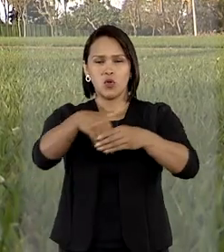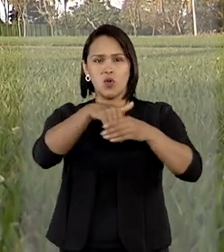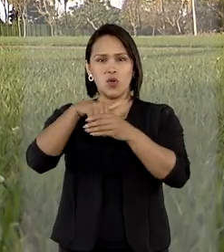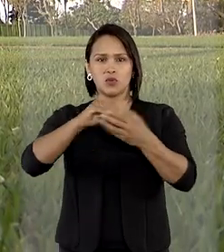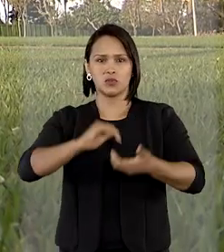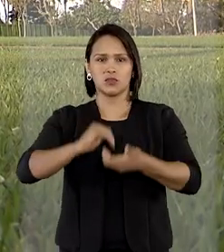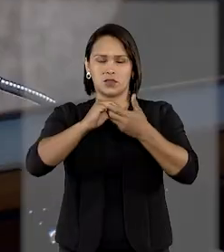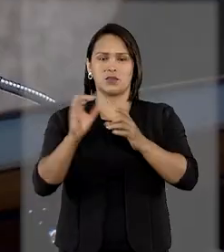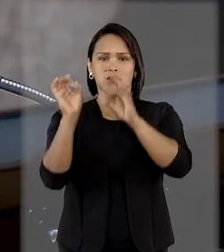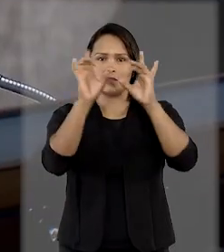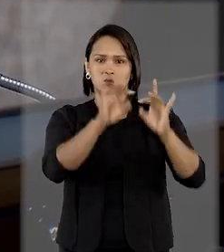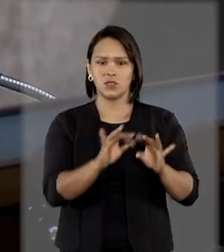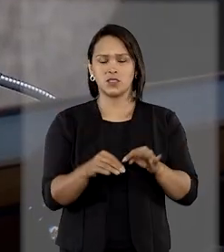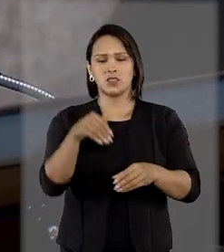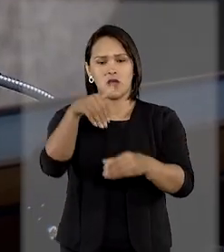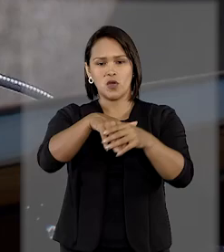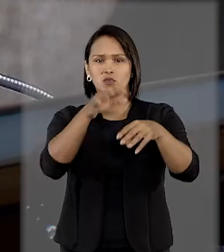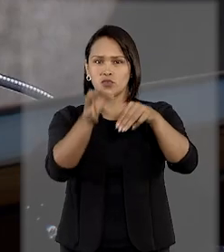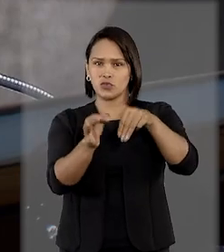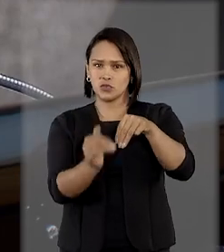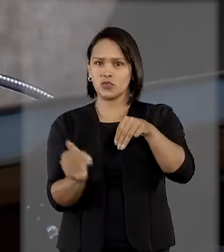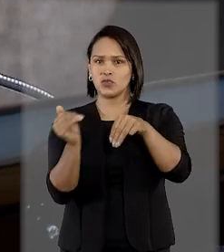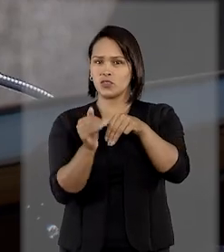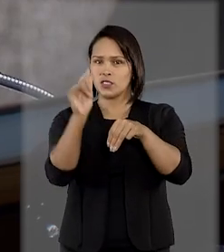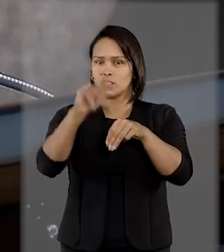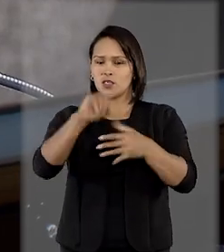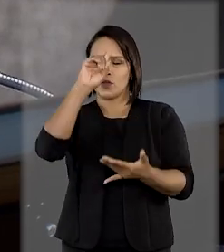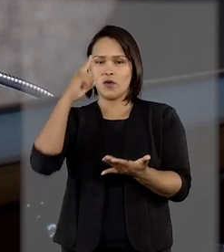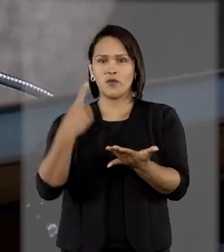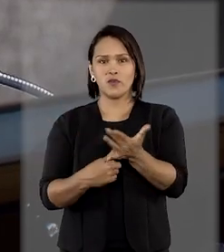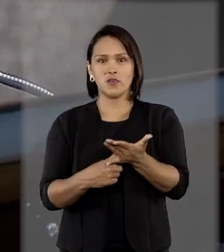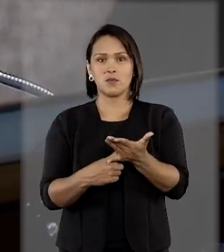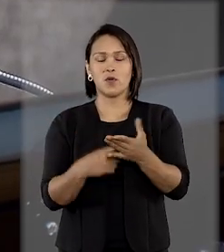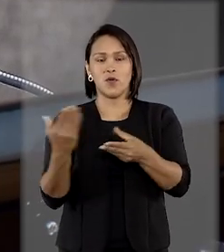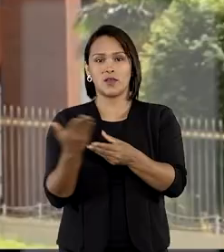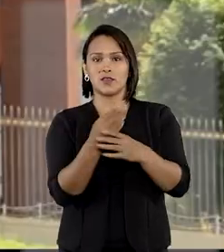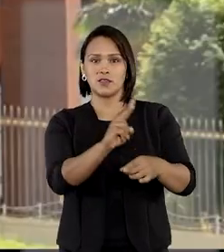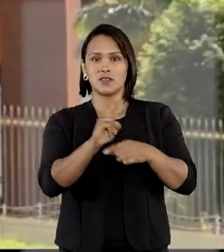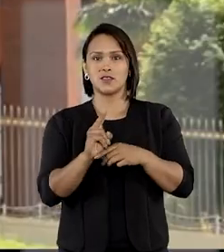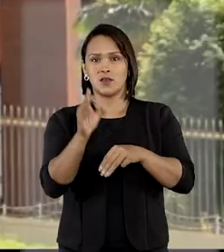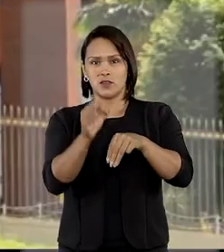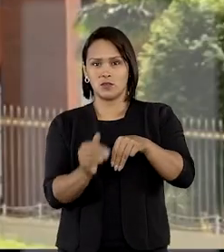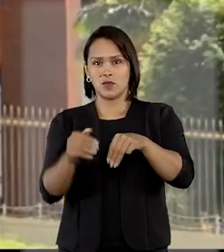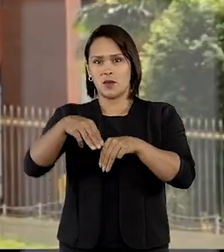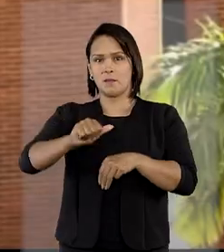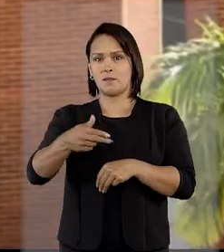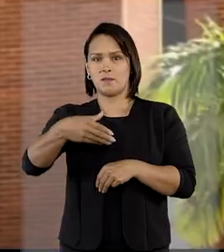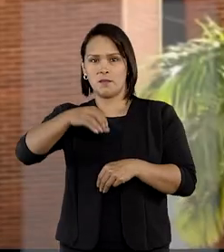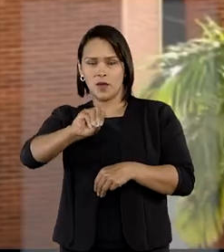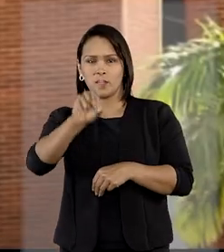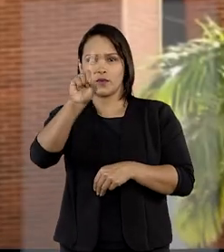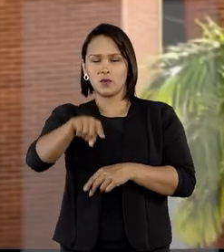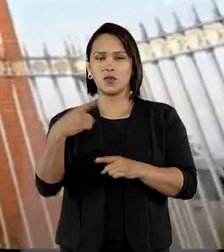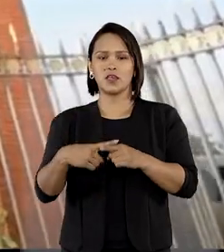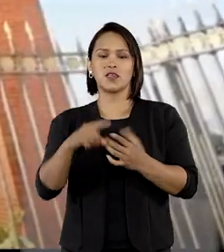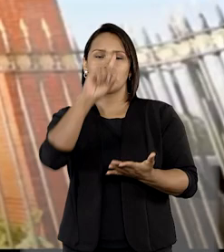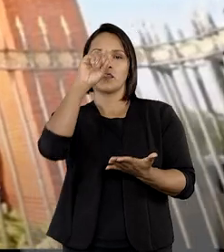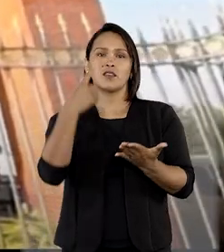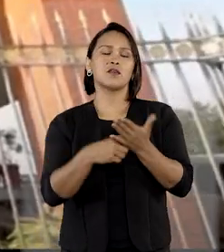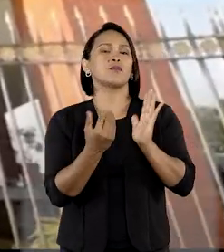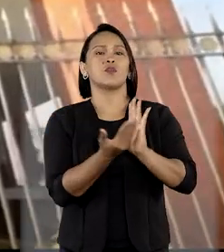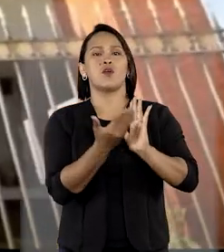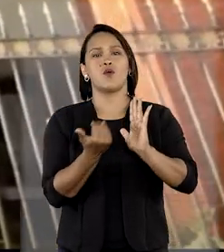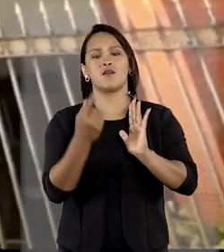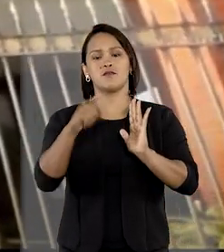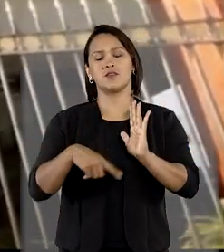Tribunal de Justiça confirmou a decisão cautelar do ministro Mauro Camp Belmarques, que determinou o afastamento do governador do